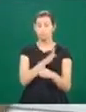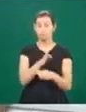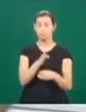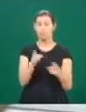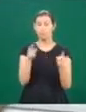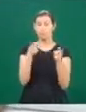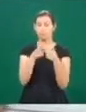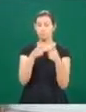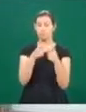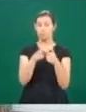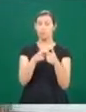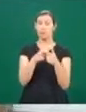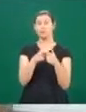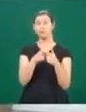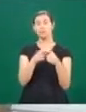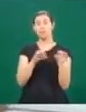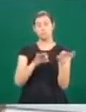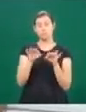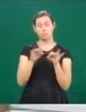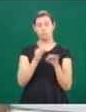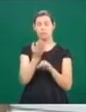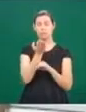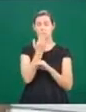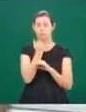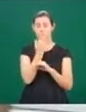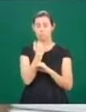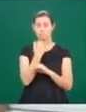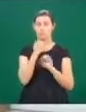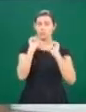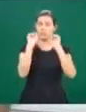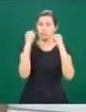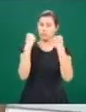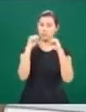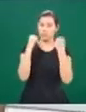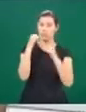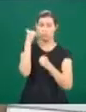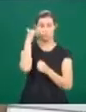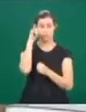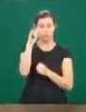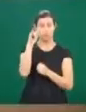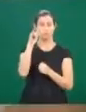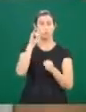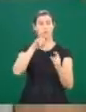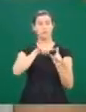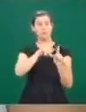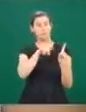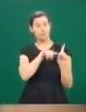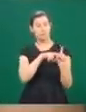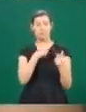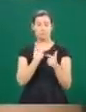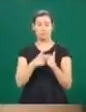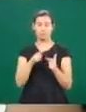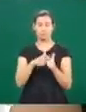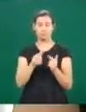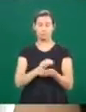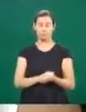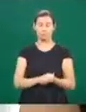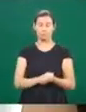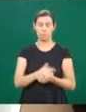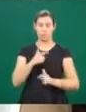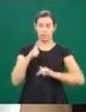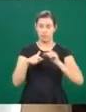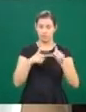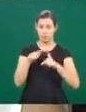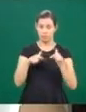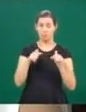física, uma alimentação adequada, para você minimizar o risco dessas malformações. Trabalhar, estudar, ser